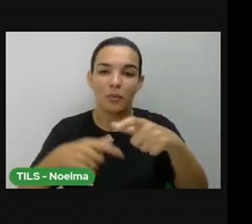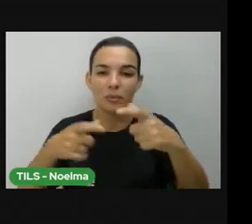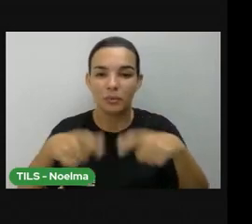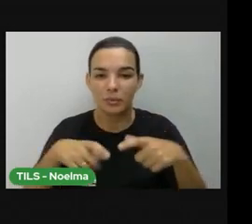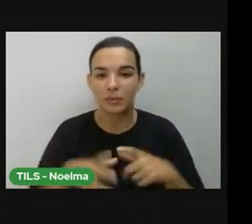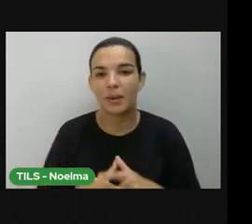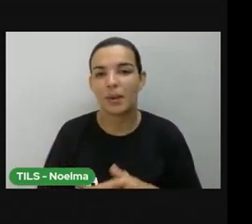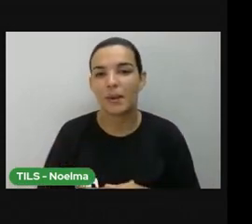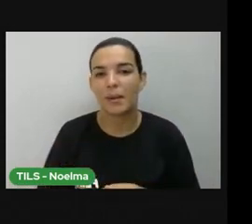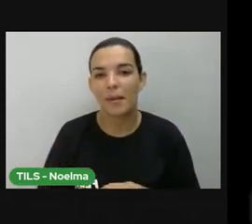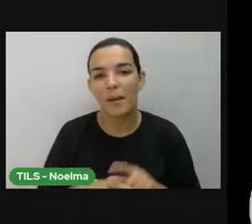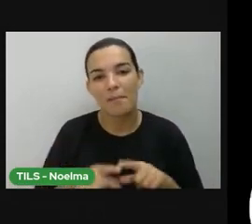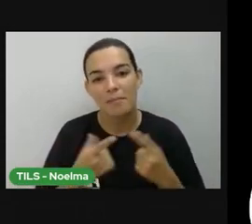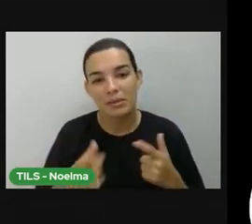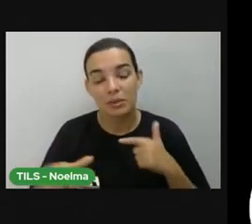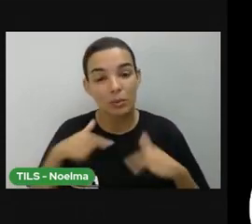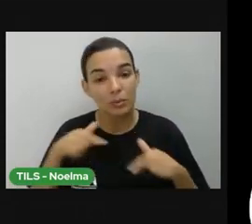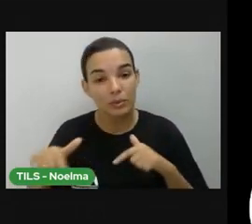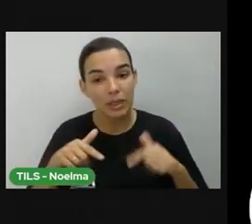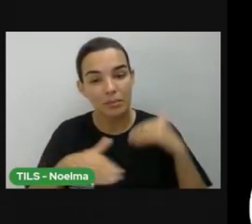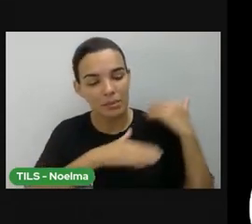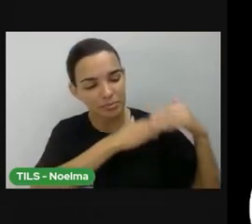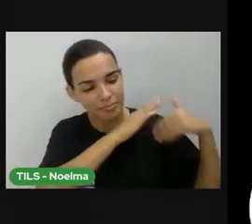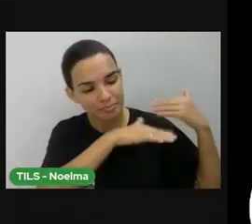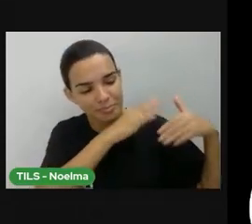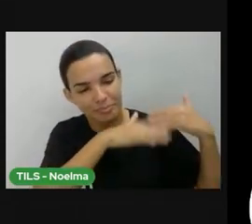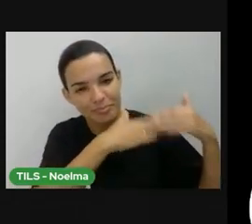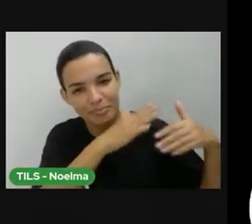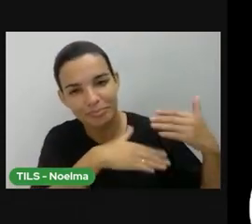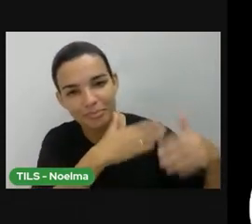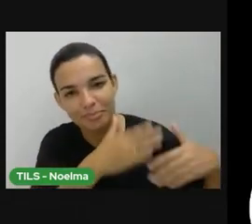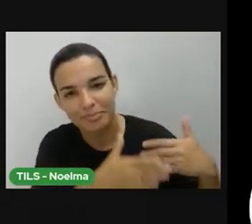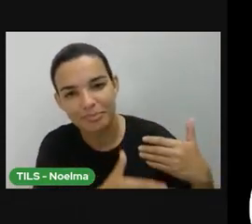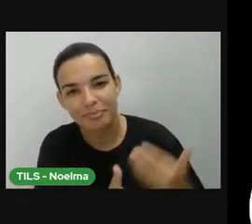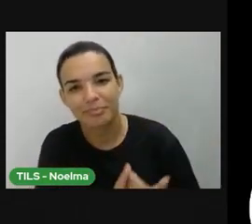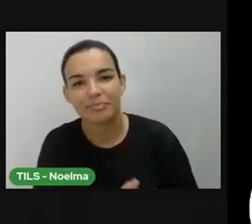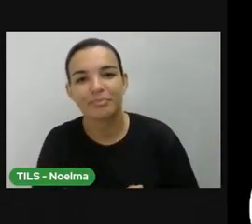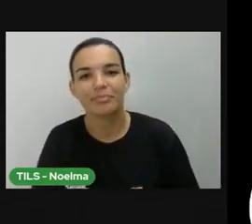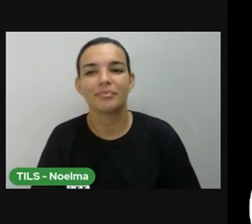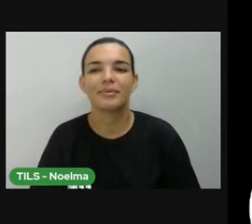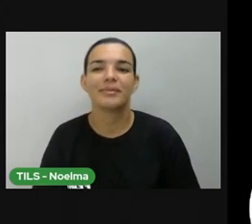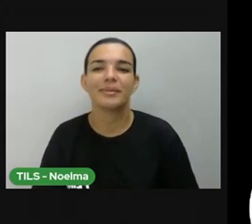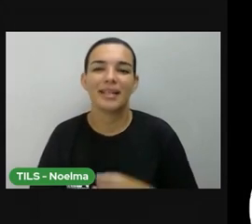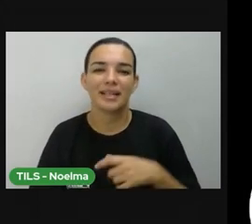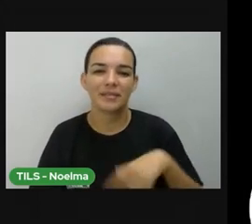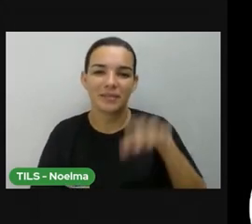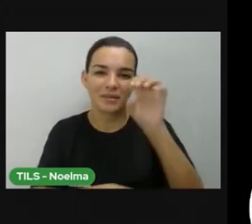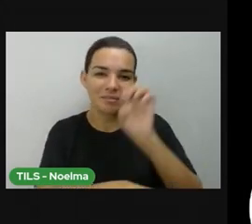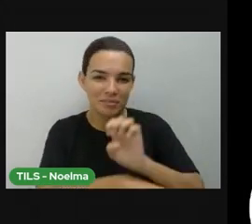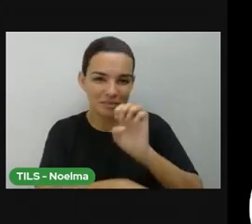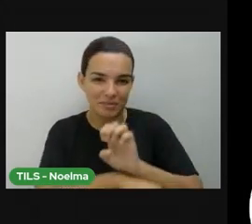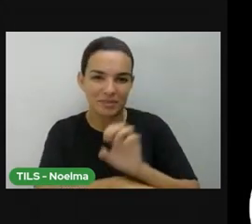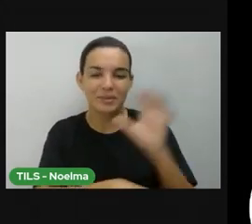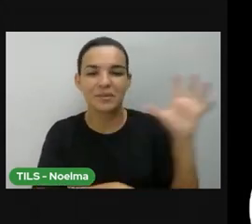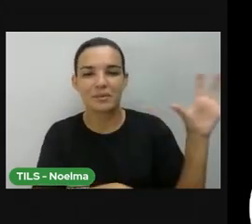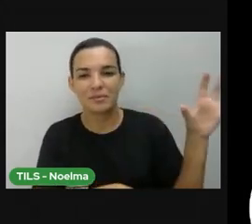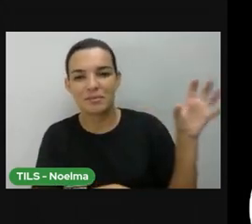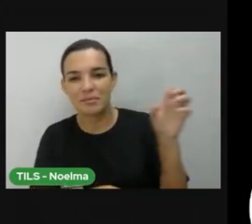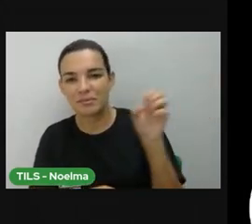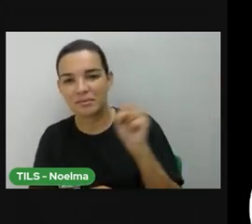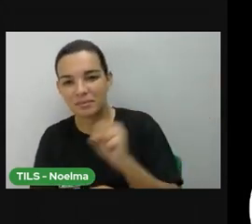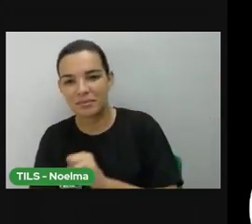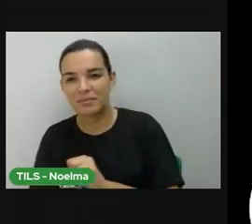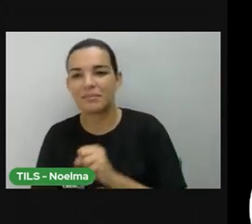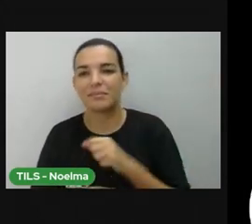o trabalho teve tão aproveito, por isso, que ela foi para o Estado, não é? O Estado